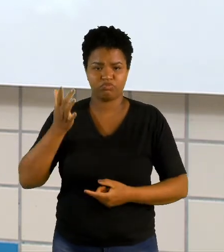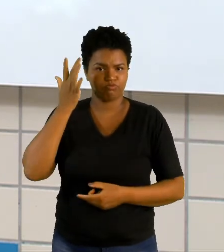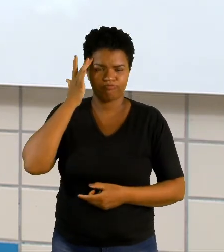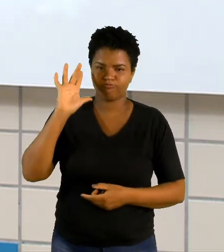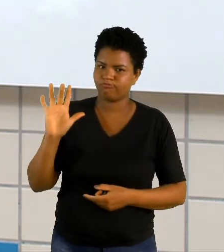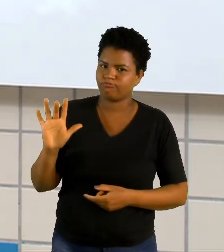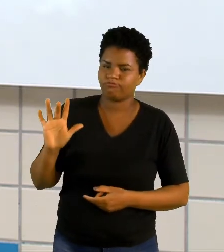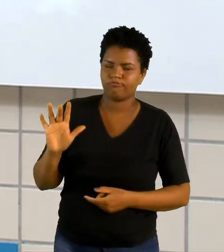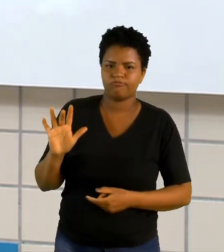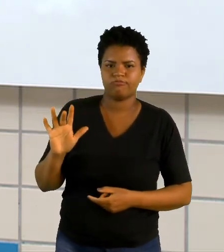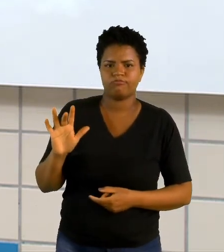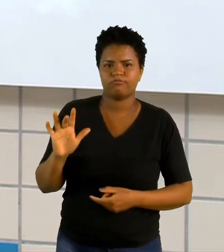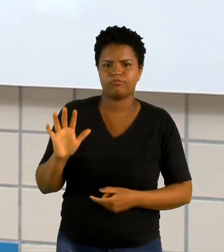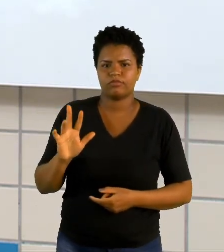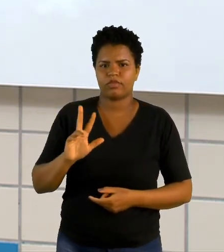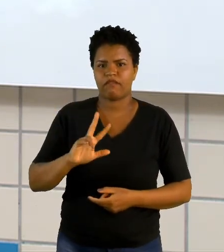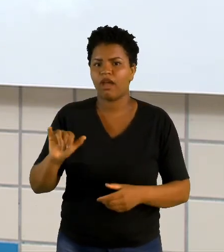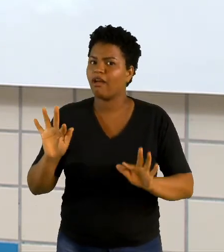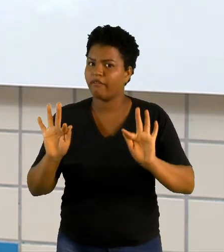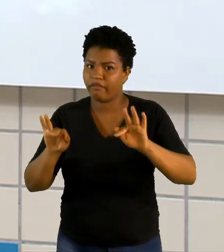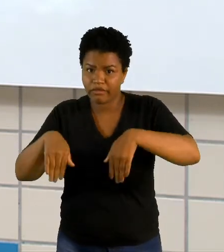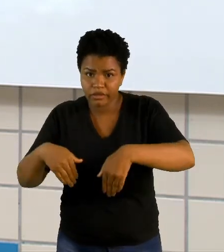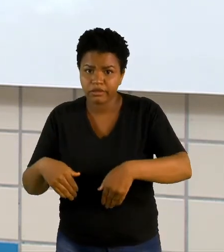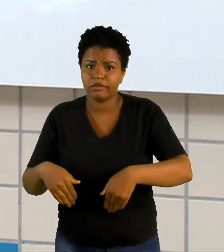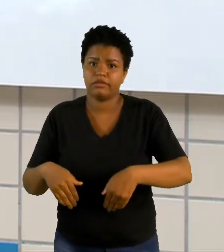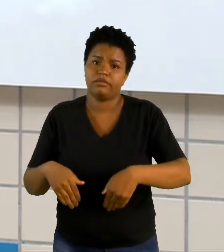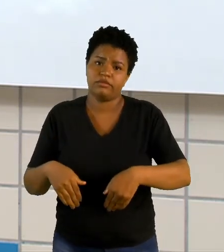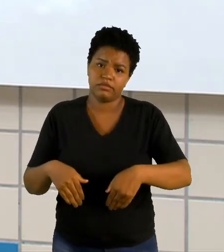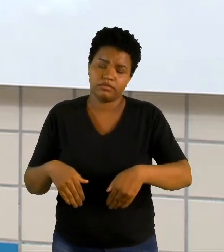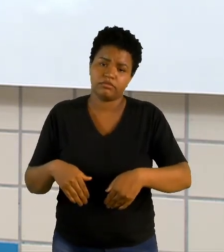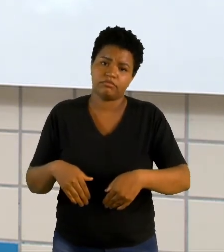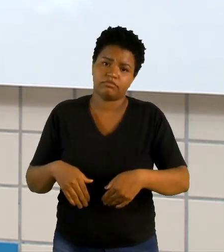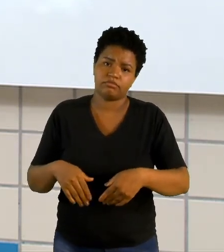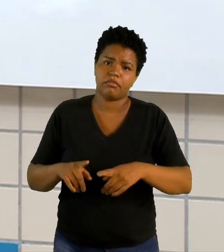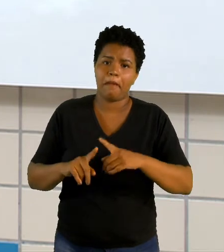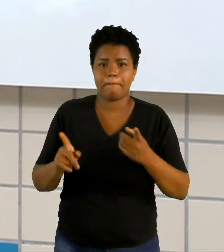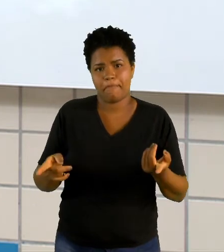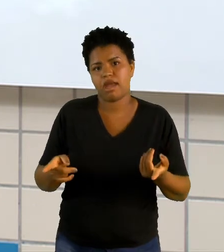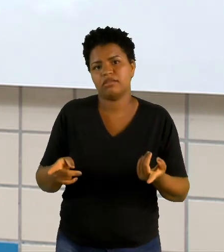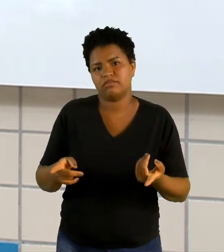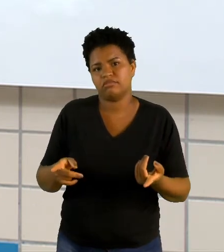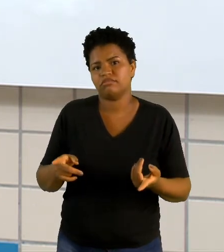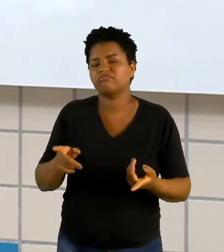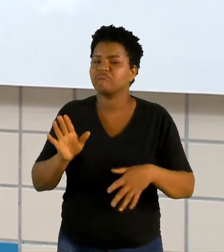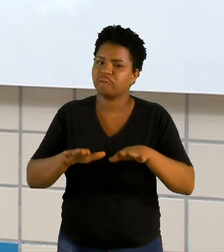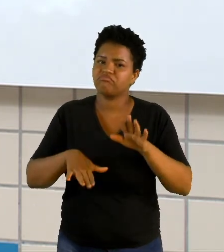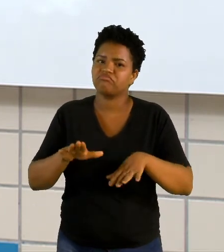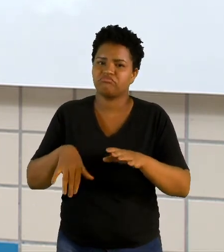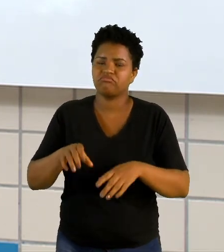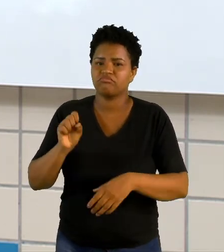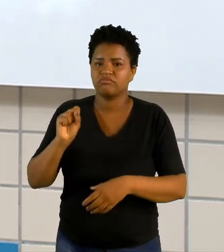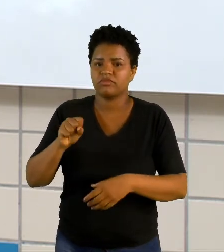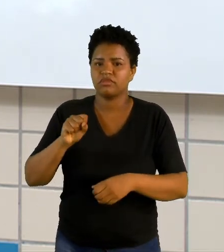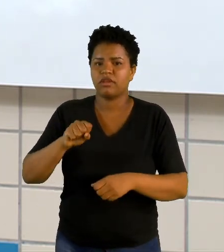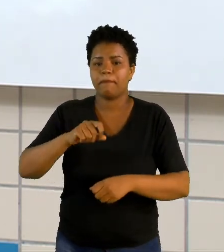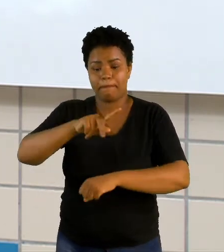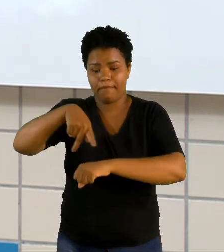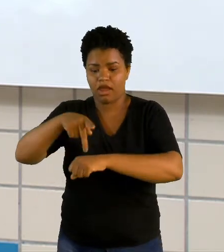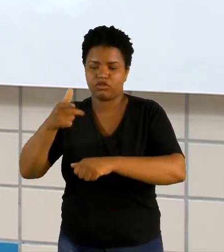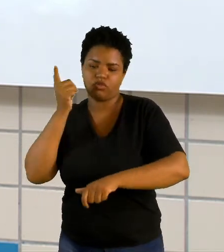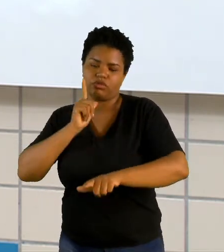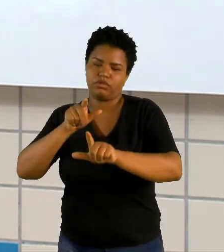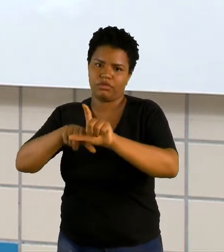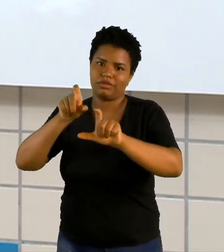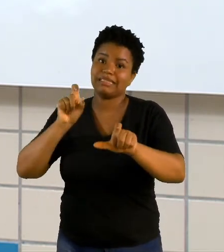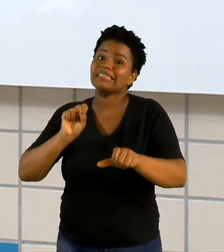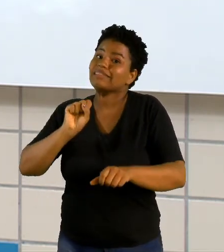ele vai terminar quando, mas provavelmente vai quando esses países conseguirem a independência deles, se